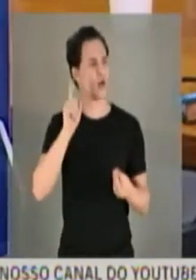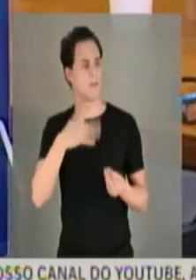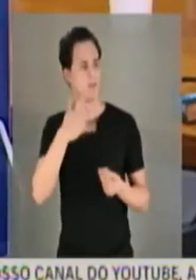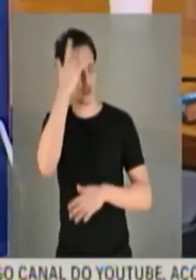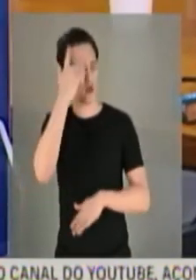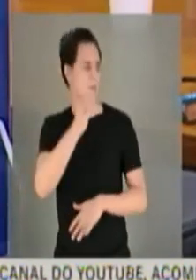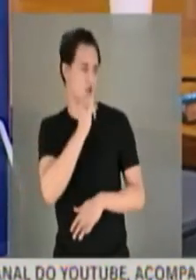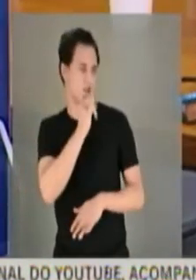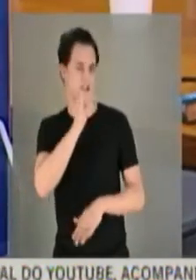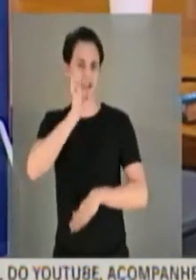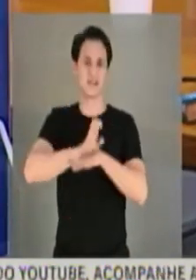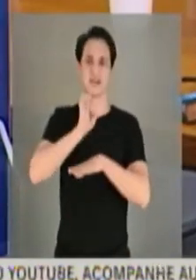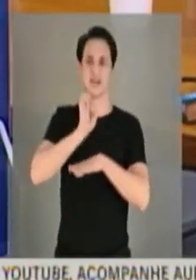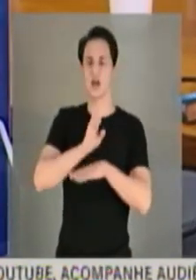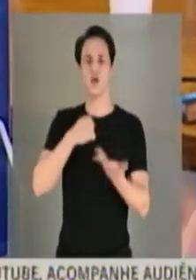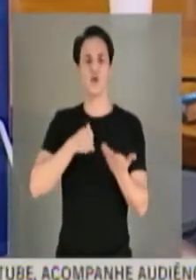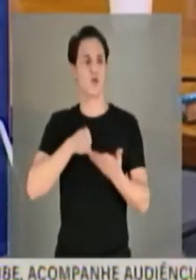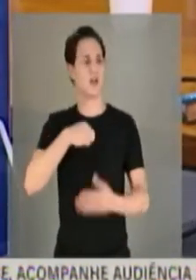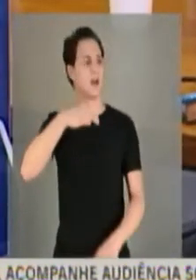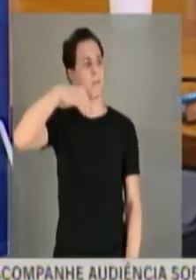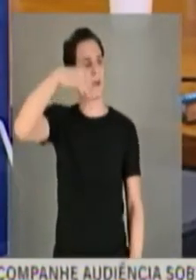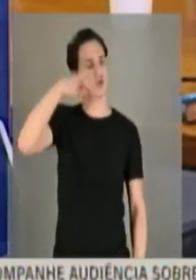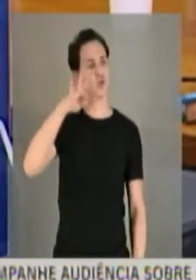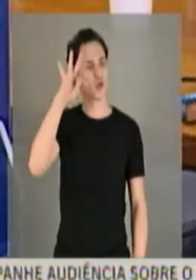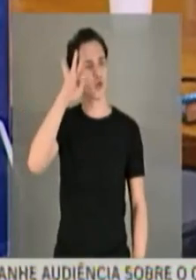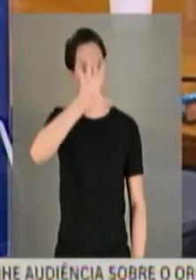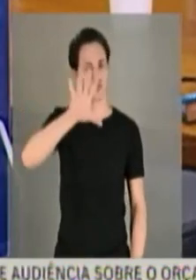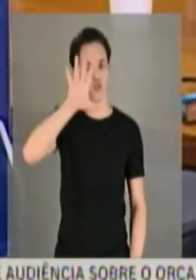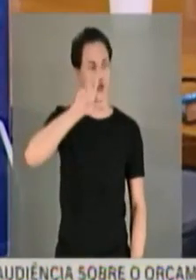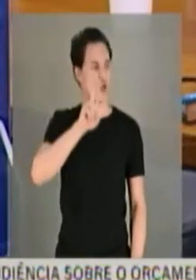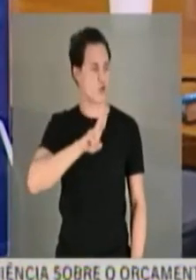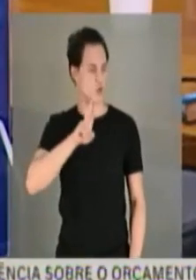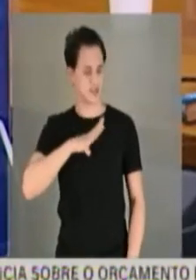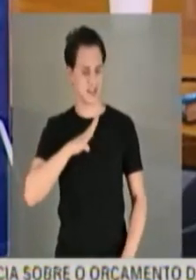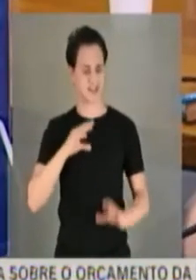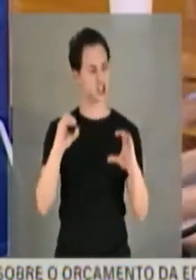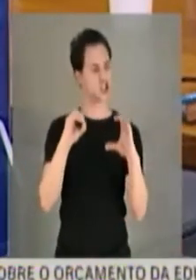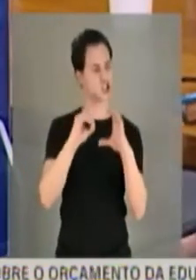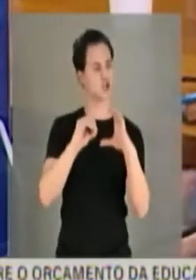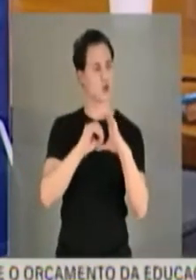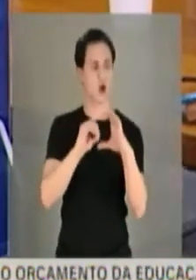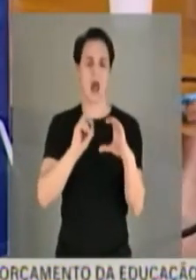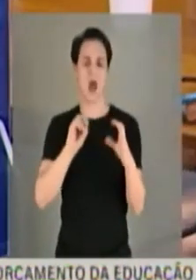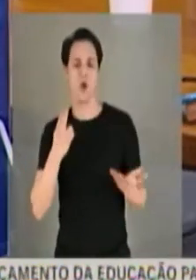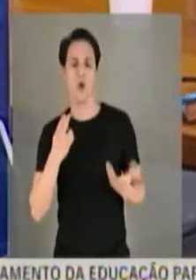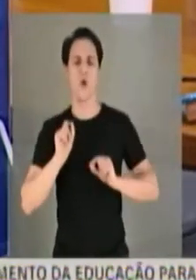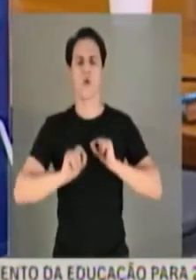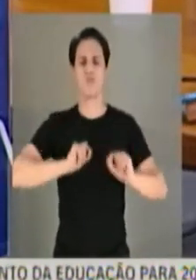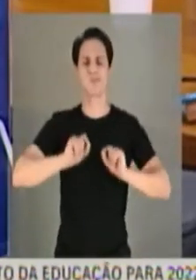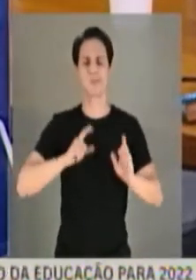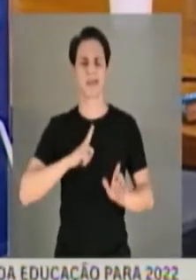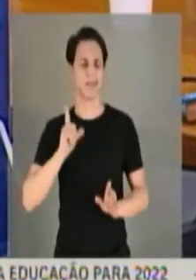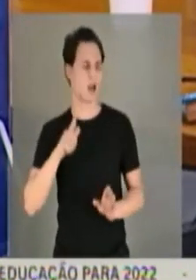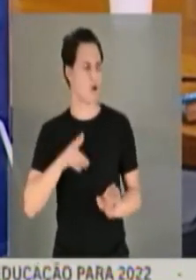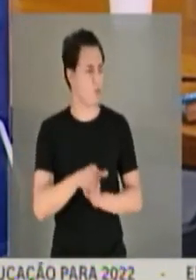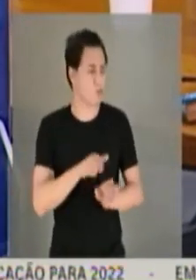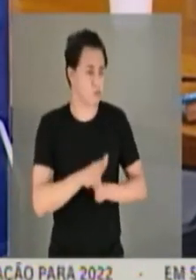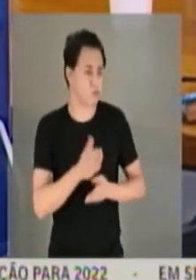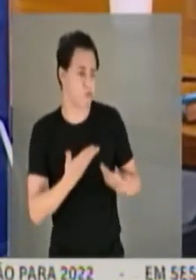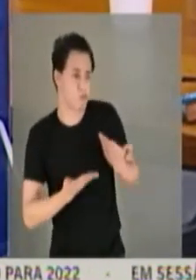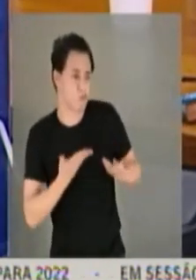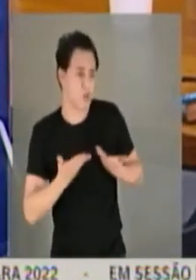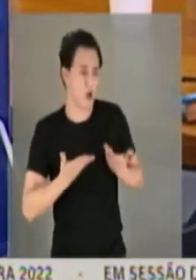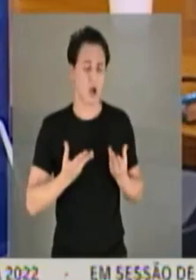Mato Grosso do como é o meu caso, fica com os casos da região Centro-Oeste. Há algum direcionamento nesse sentido